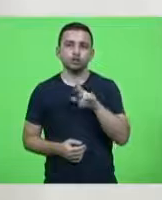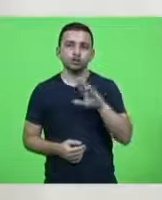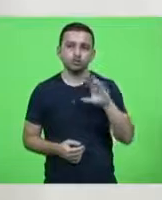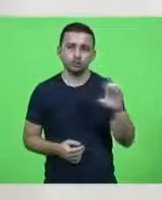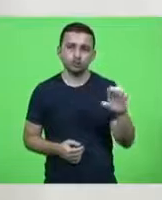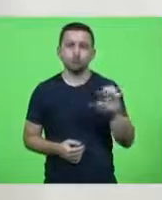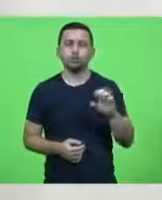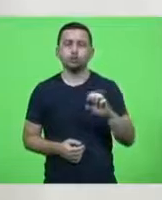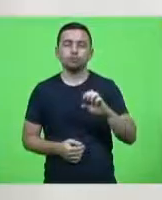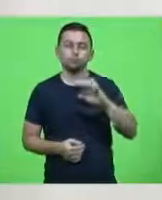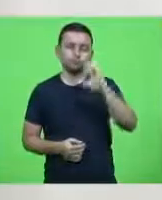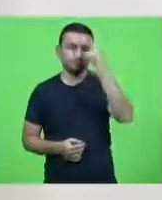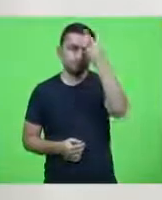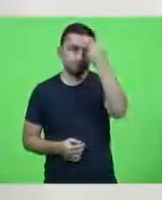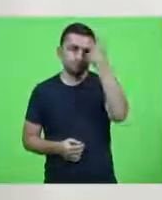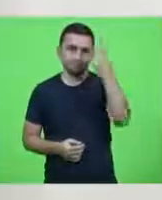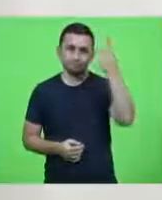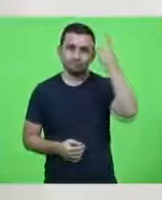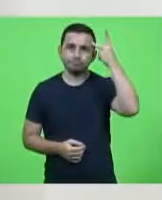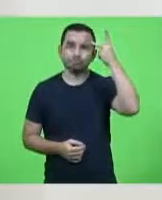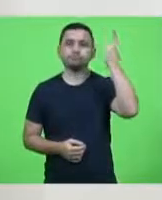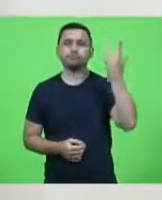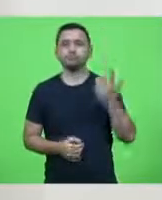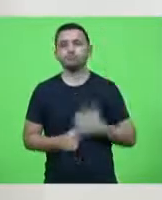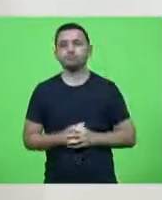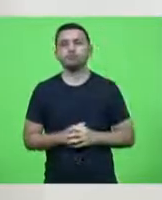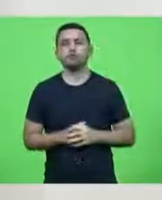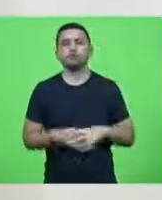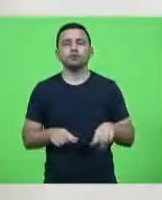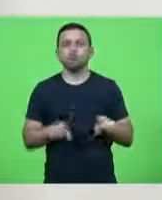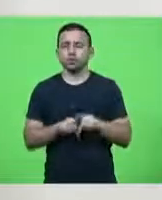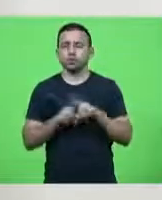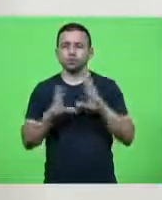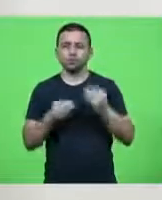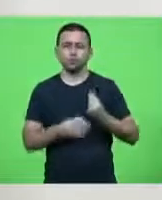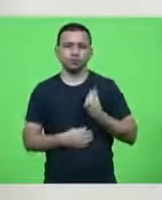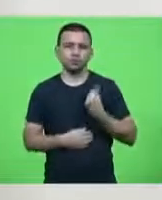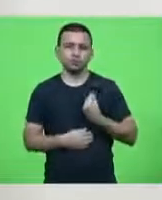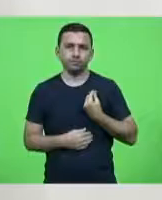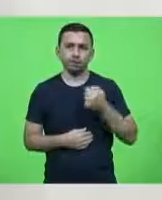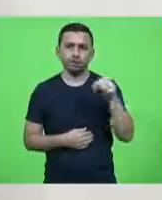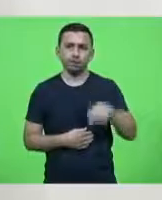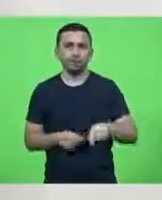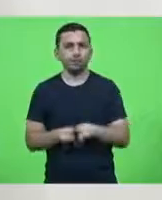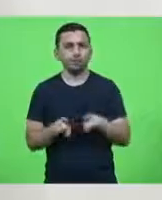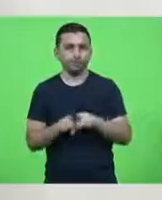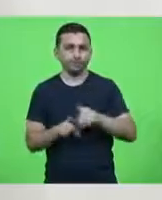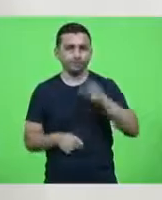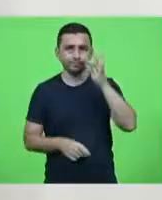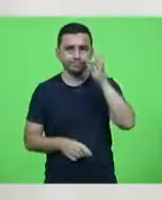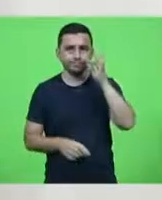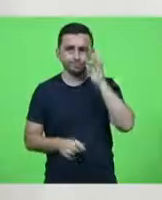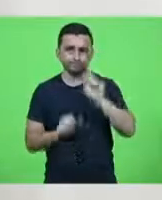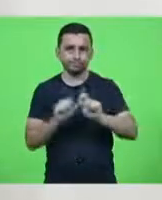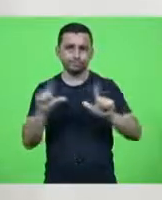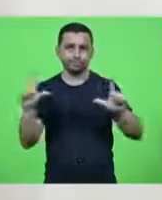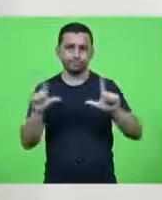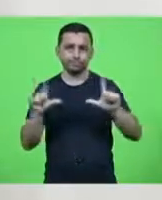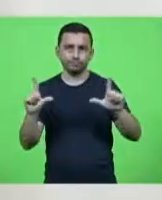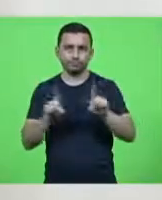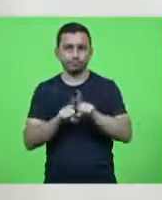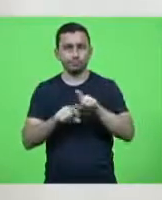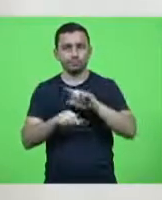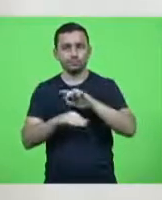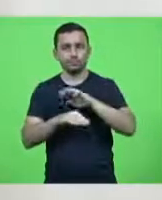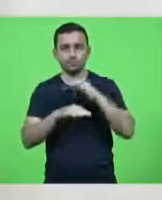Paulinha. A todos que estão aqui presentes, a todos que nos acompanham também pela TVA ou pela internet